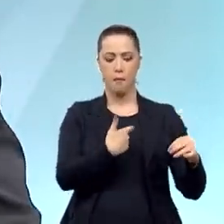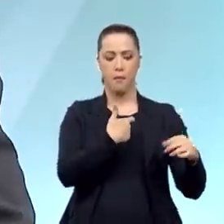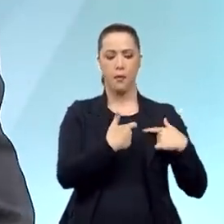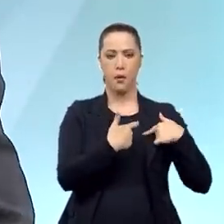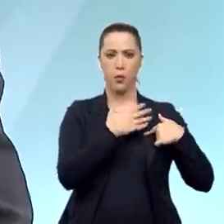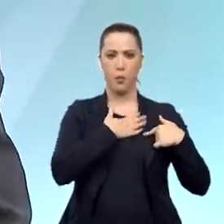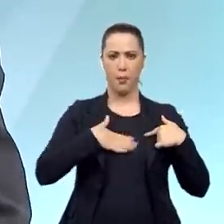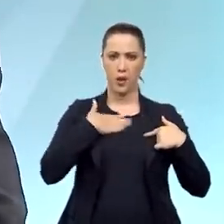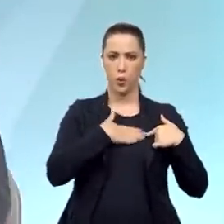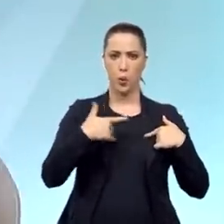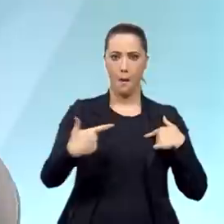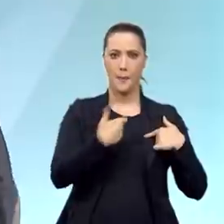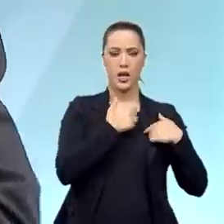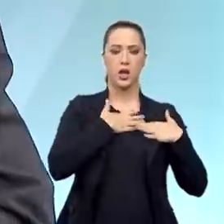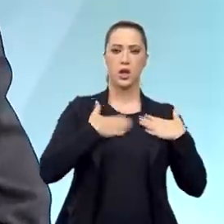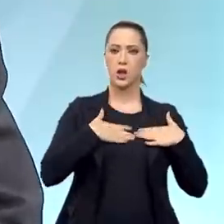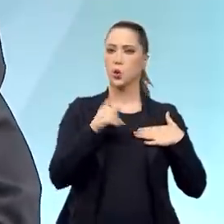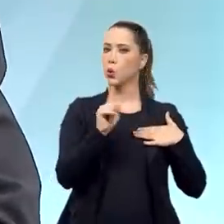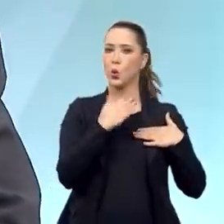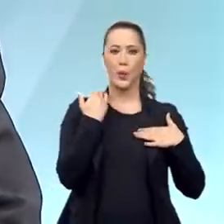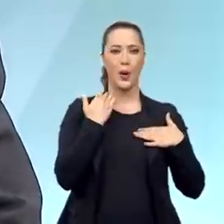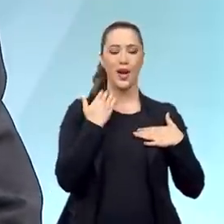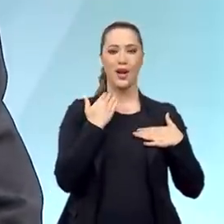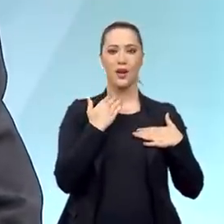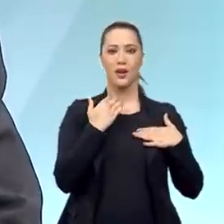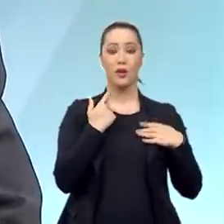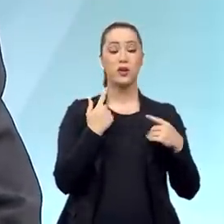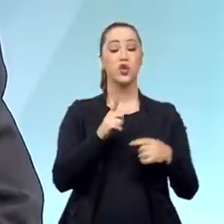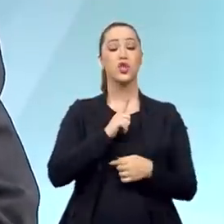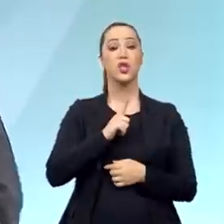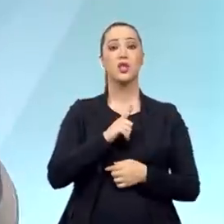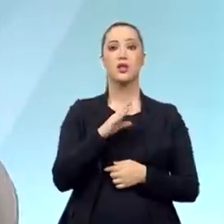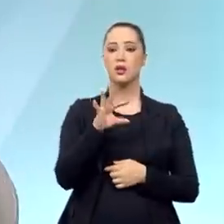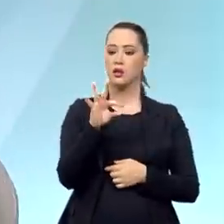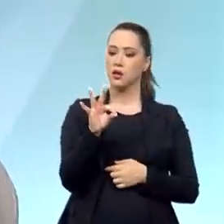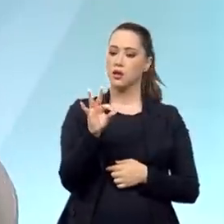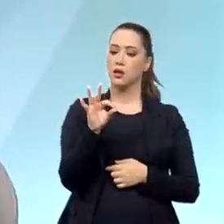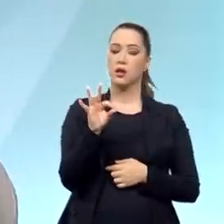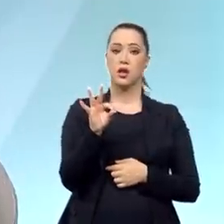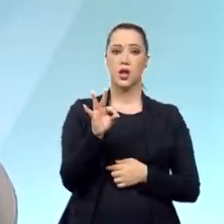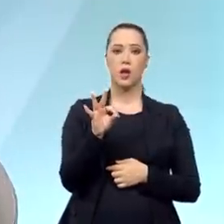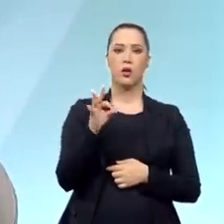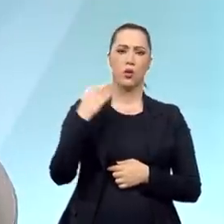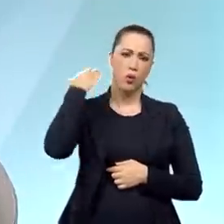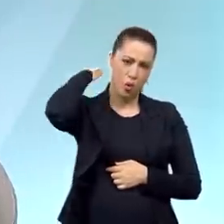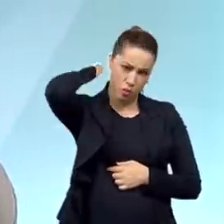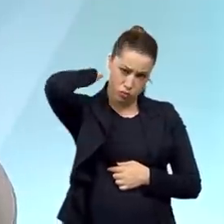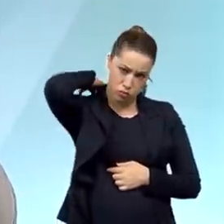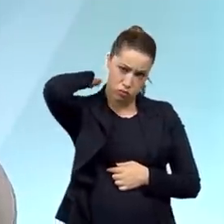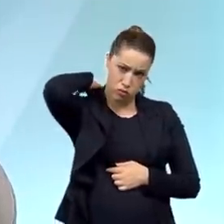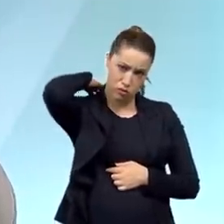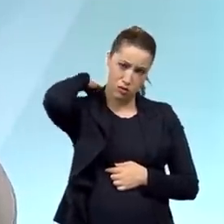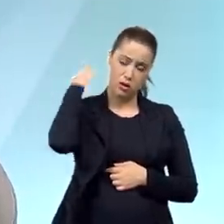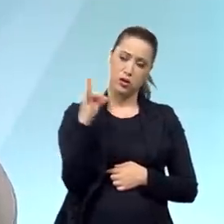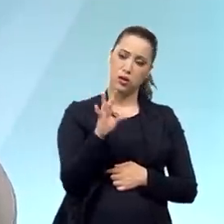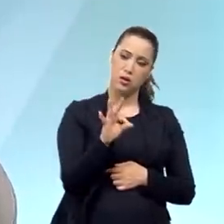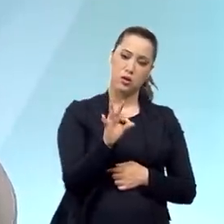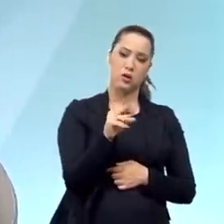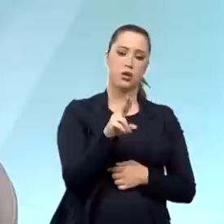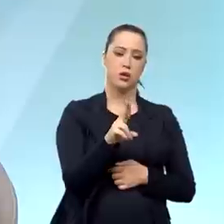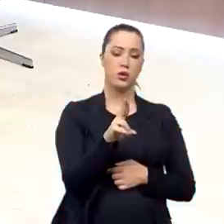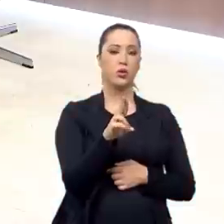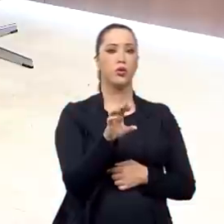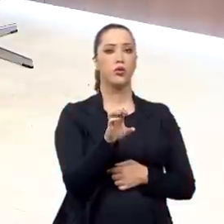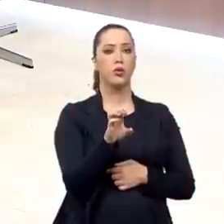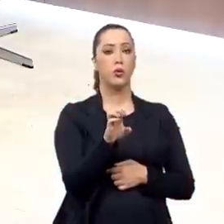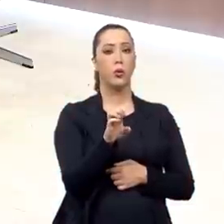não morreu ali. O capitão Tarcísio era tuberculoso. E o tiro atingiu exatamente o pulmão comprometido dele. E